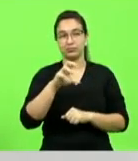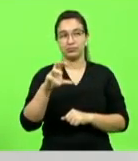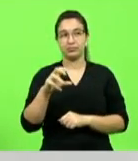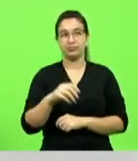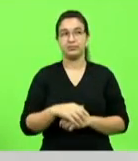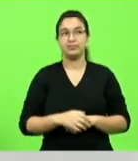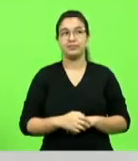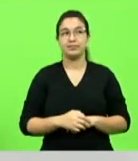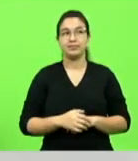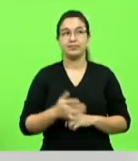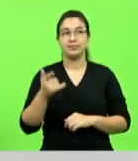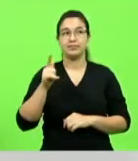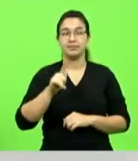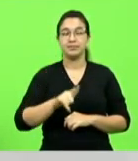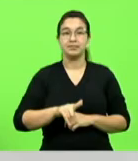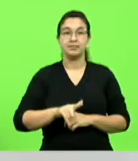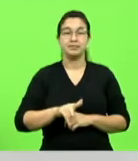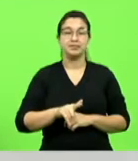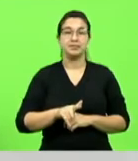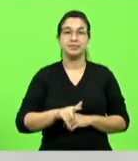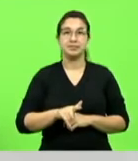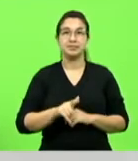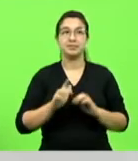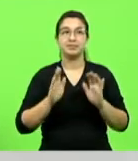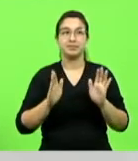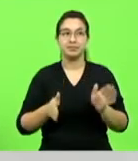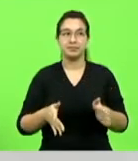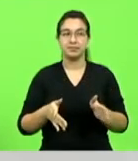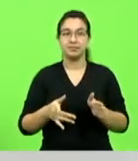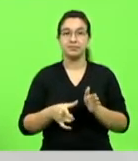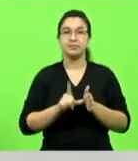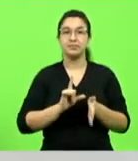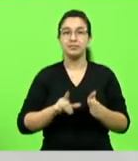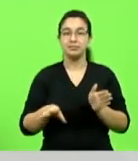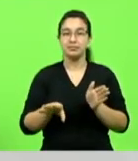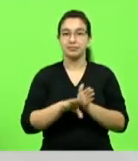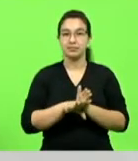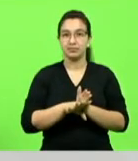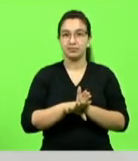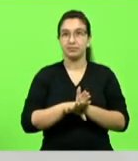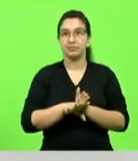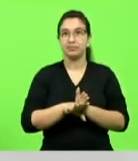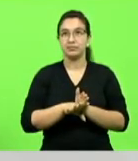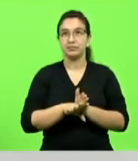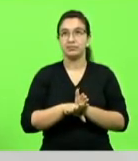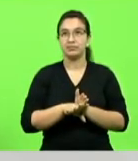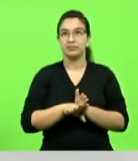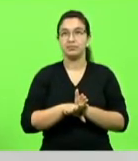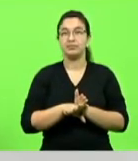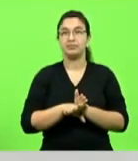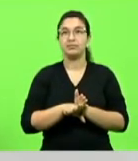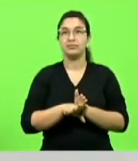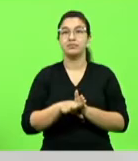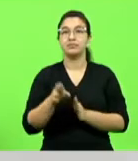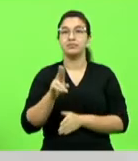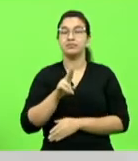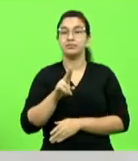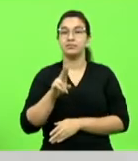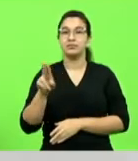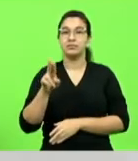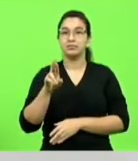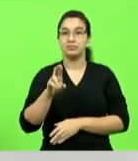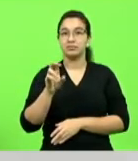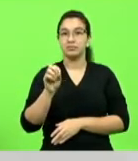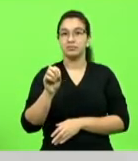apresentado ontem aqui que já tinha chegado na casa anteriormente um projeto de lei de nome ROT que ele tinha por objetivo